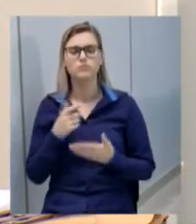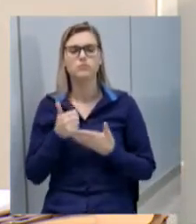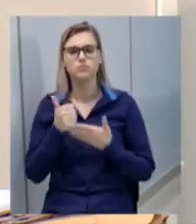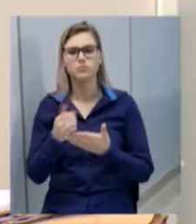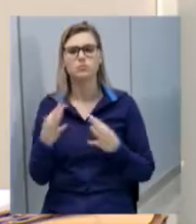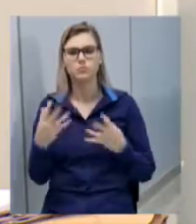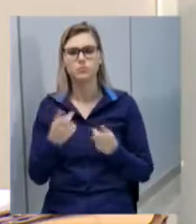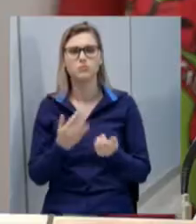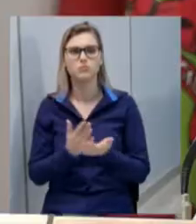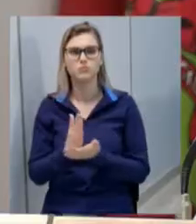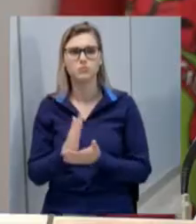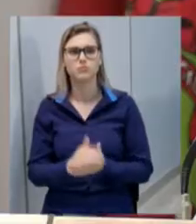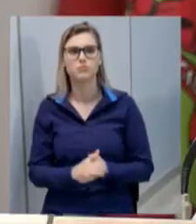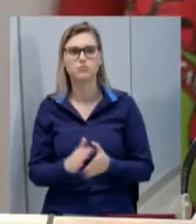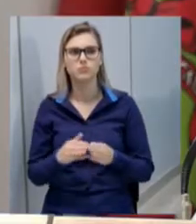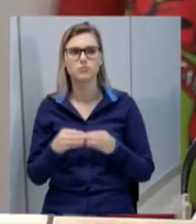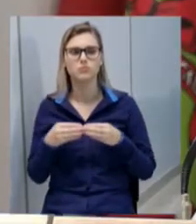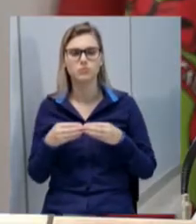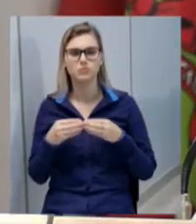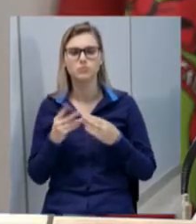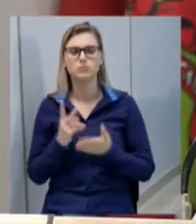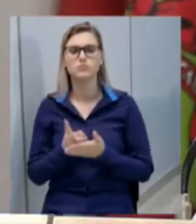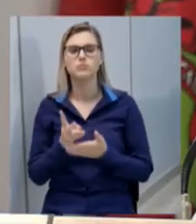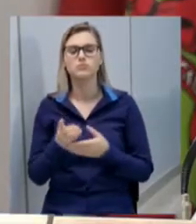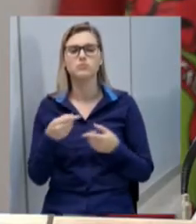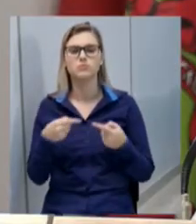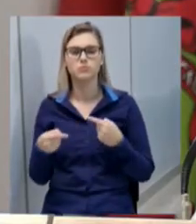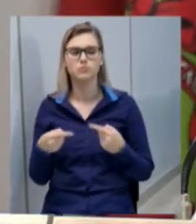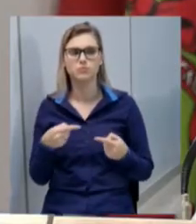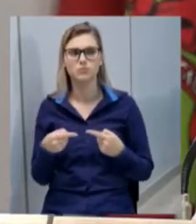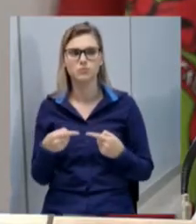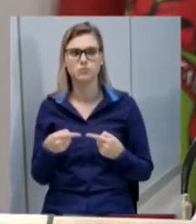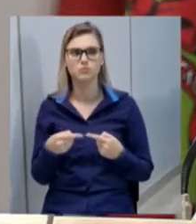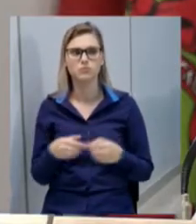a aprovação a moção continua em discussão